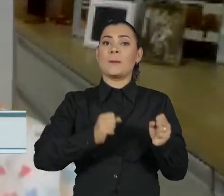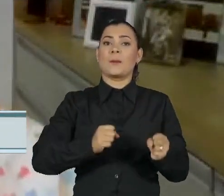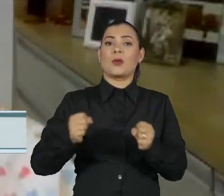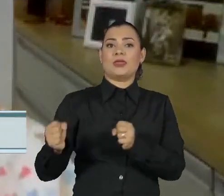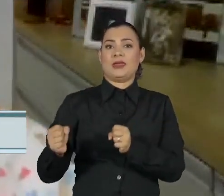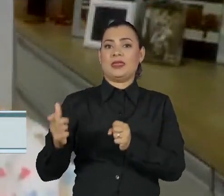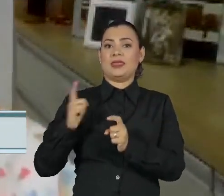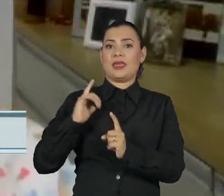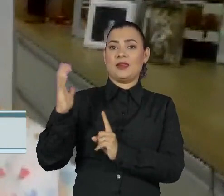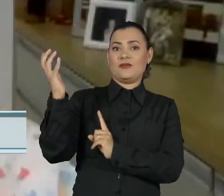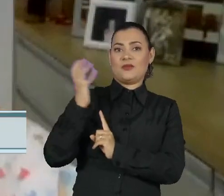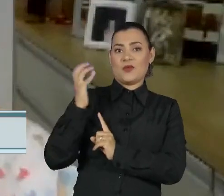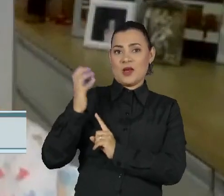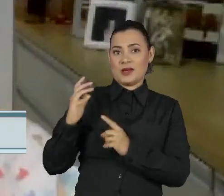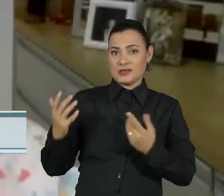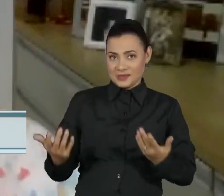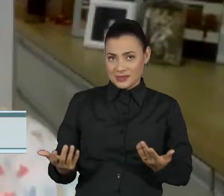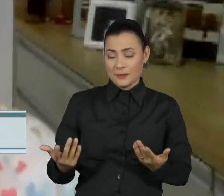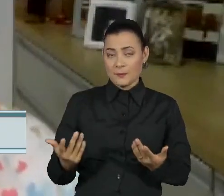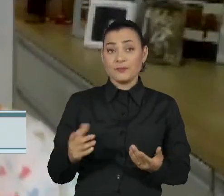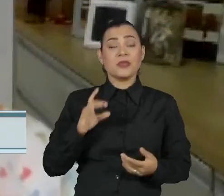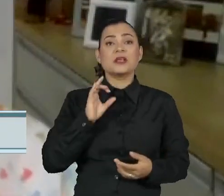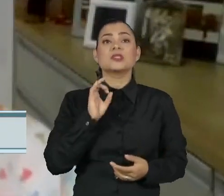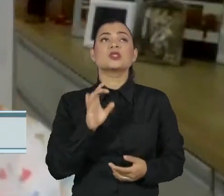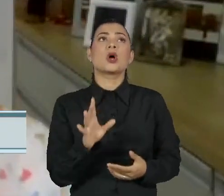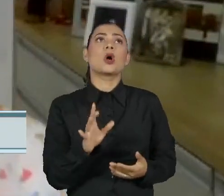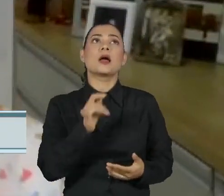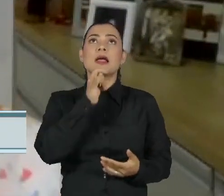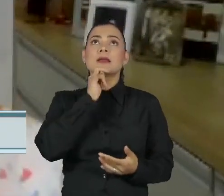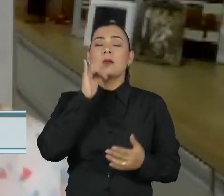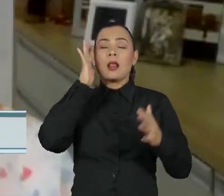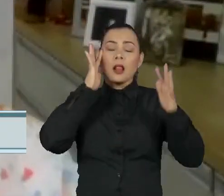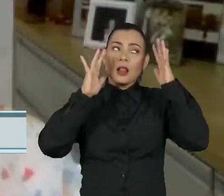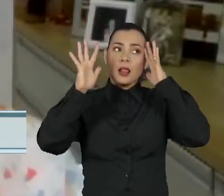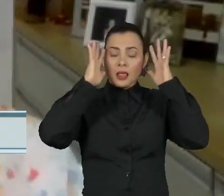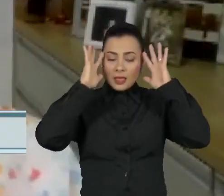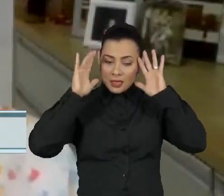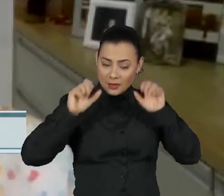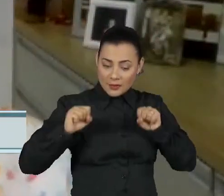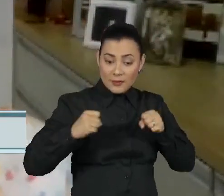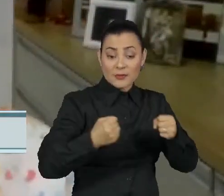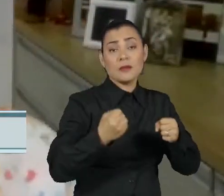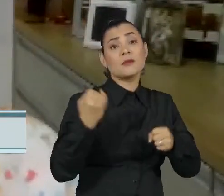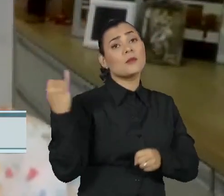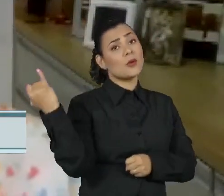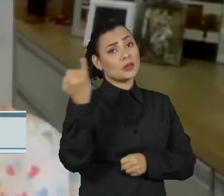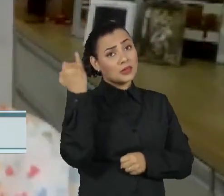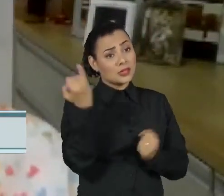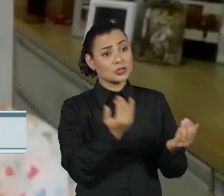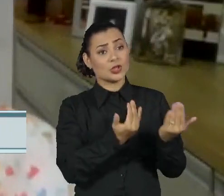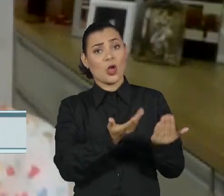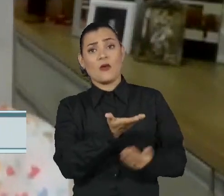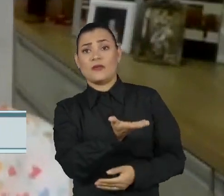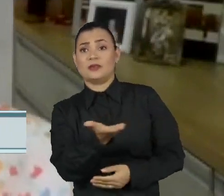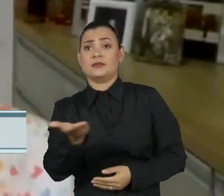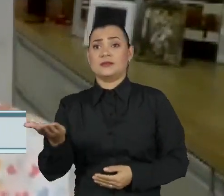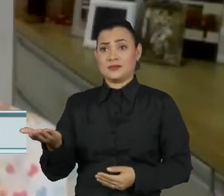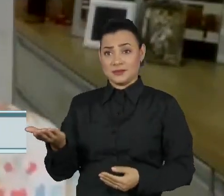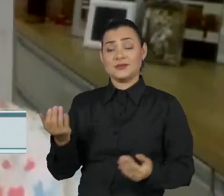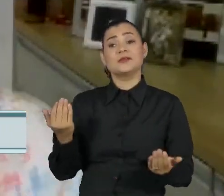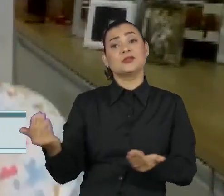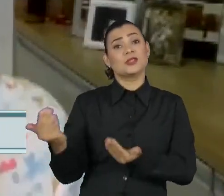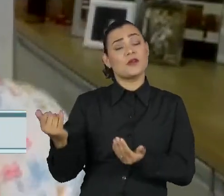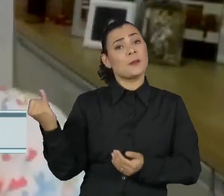não só de te levar para um outro mundo, o que é fundamental para essa garotada dessas